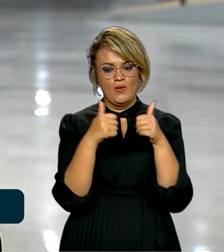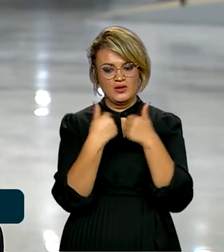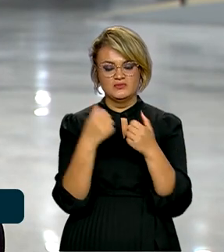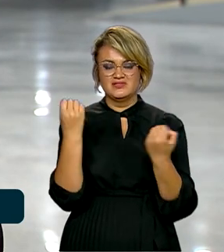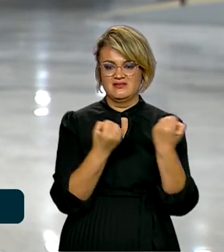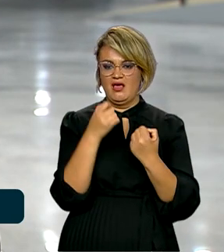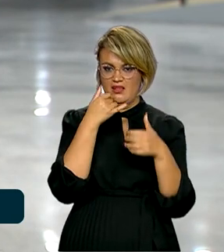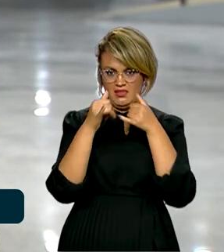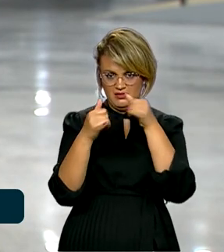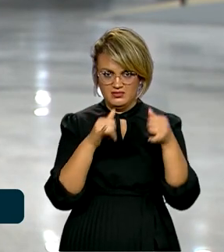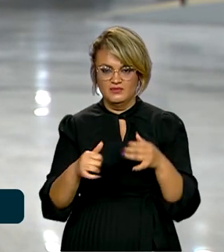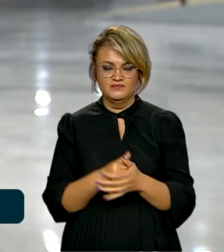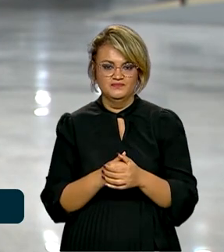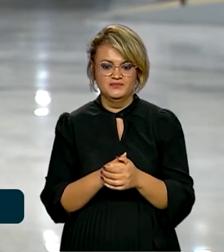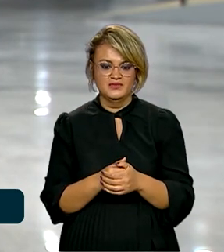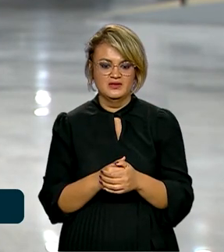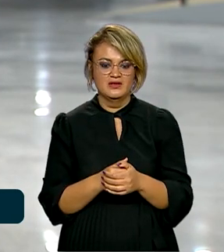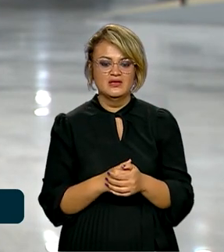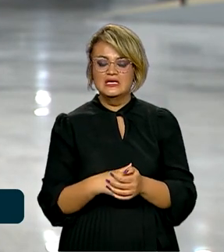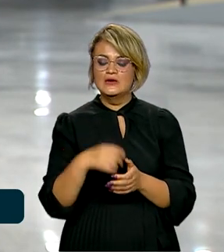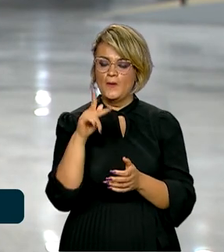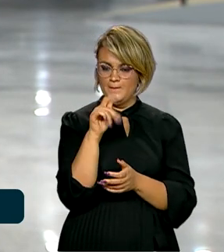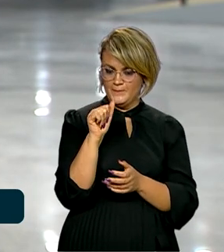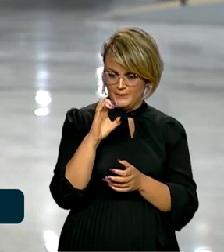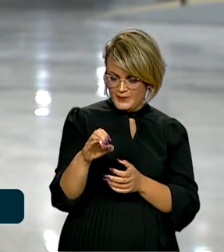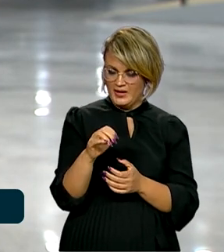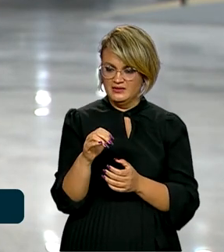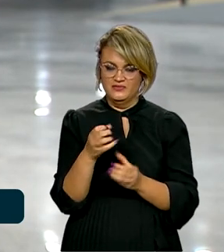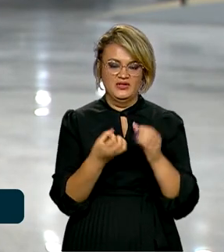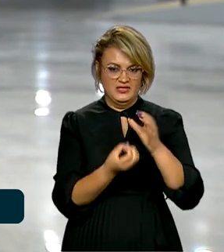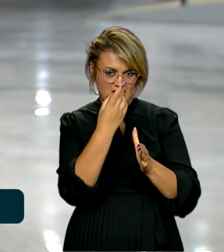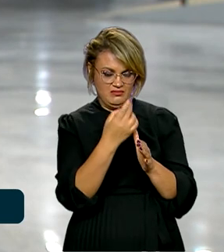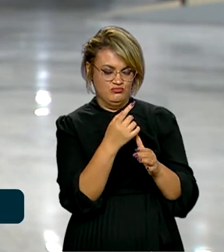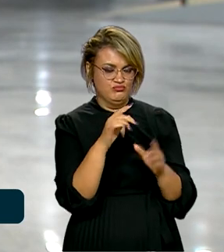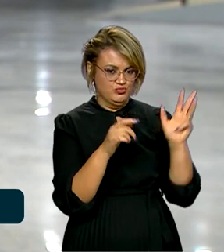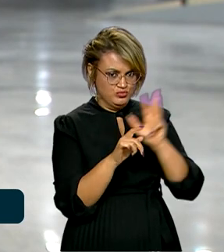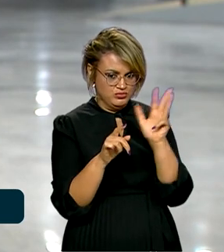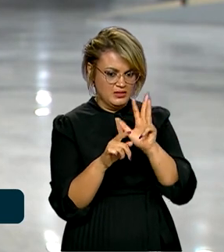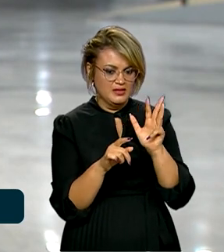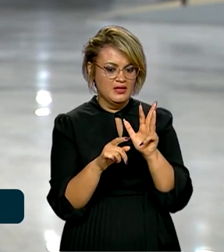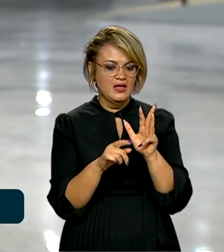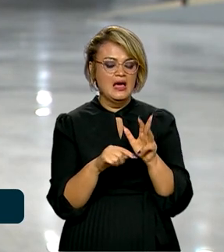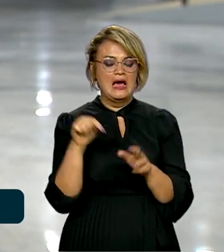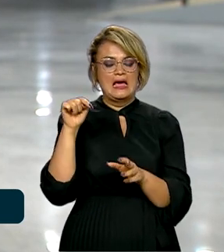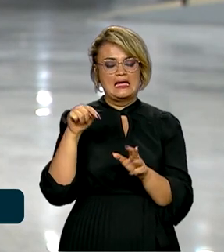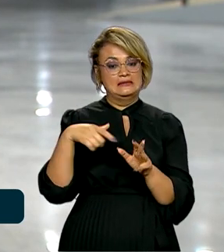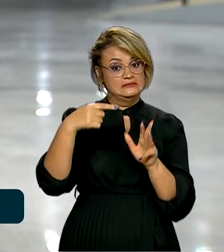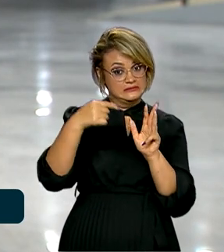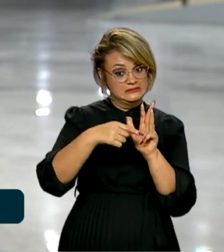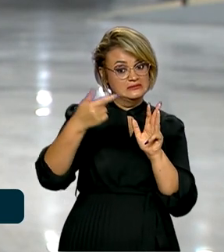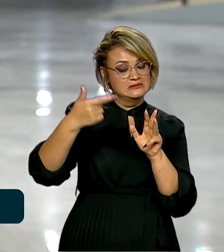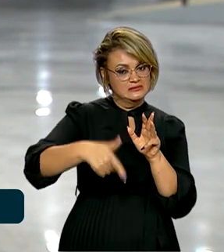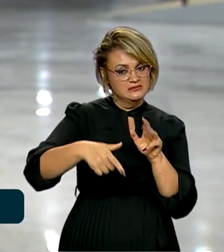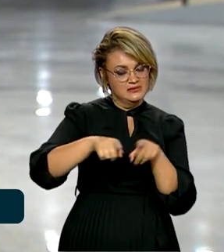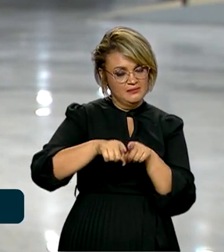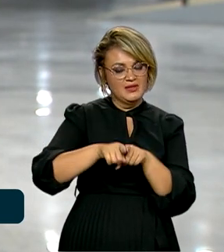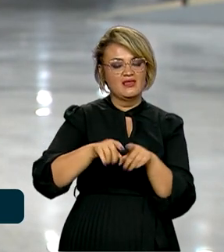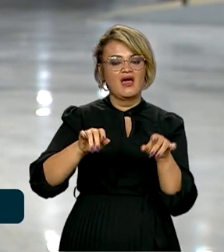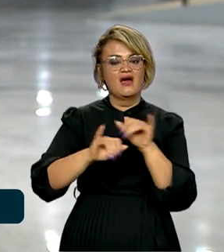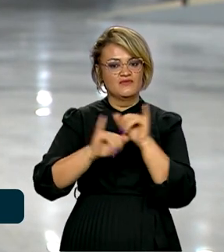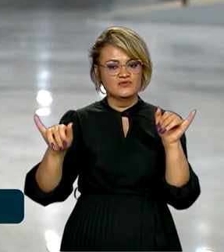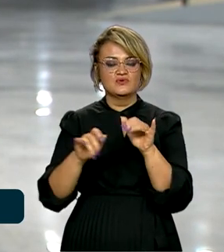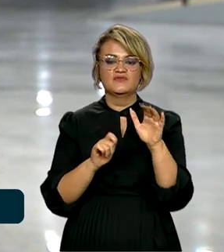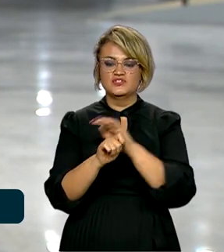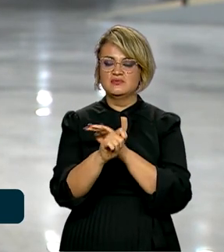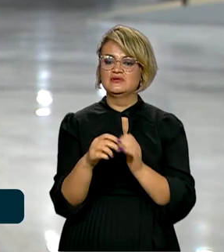elétricos. Mas antes mesmo do novo PAC ser lançado pelo presidente Lula, o presidente já anunciou investimentos de